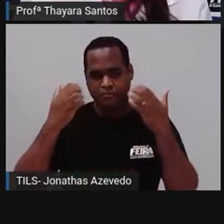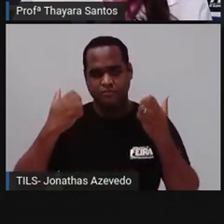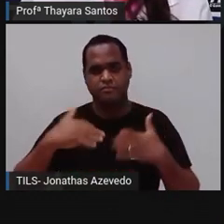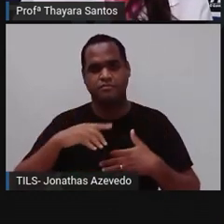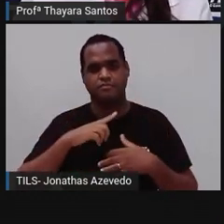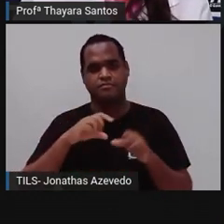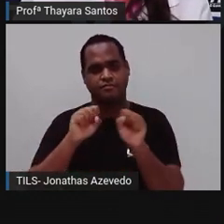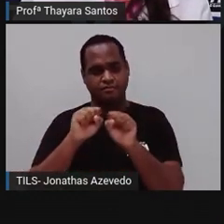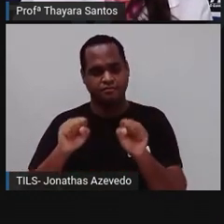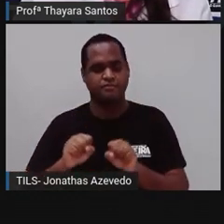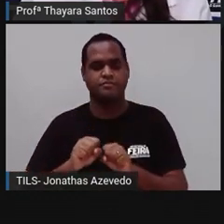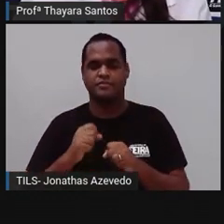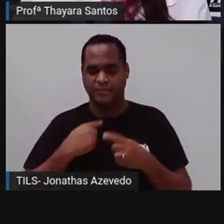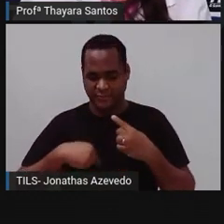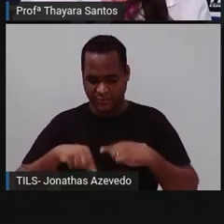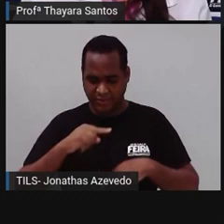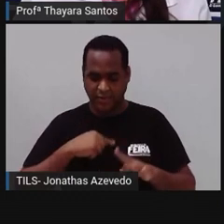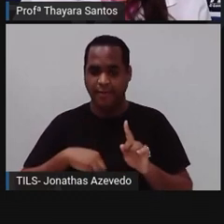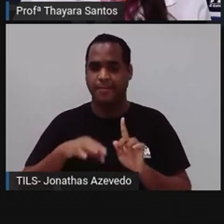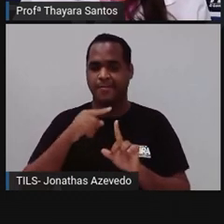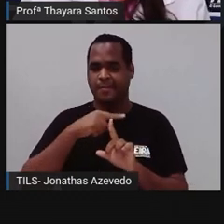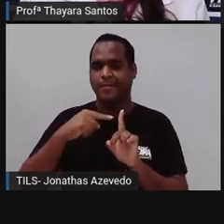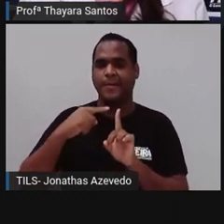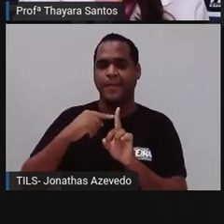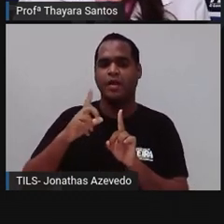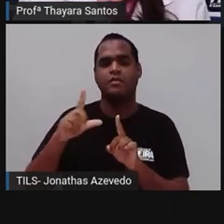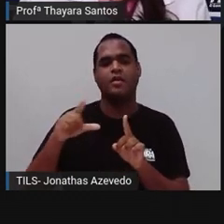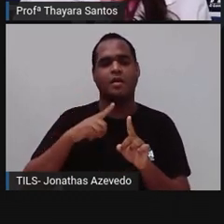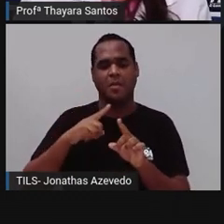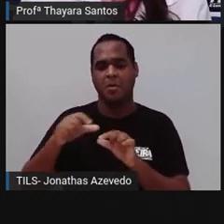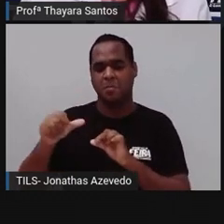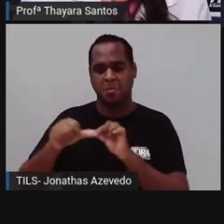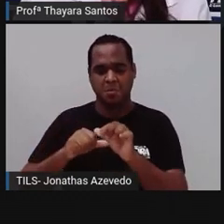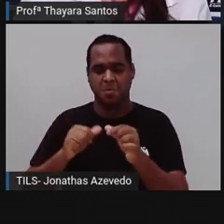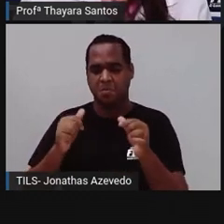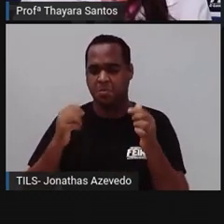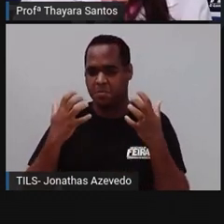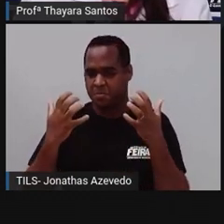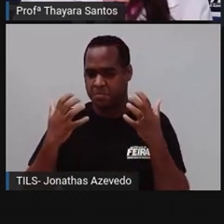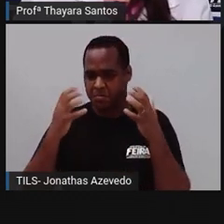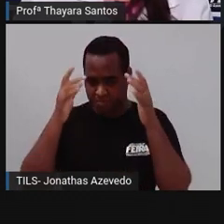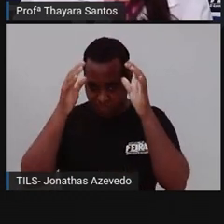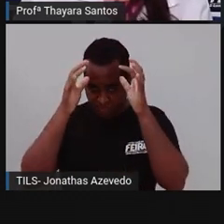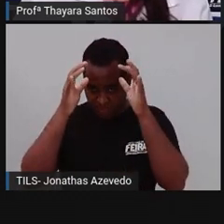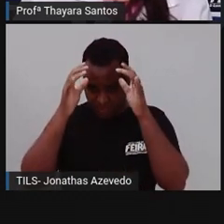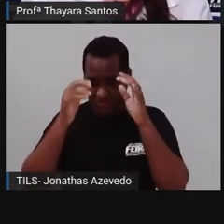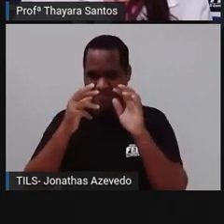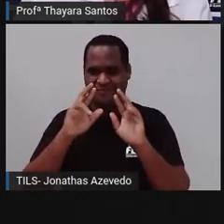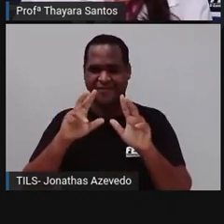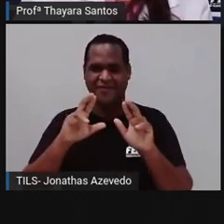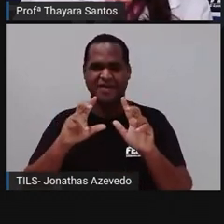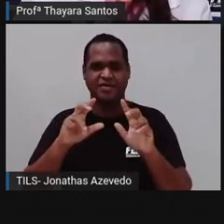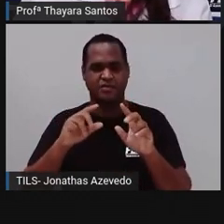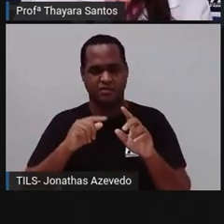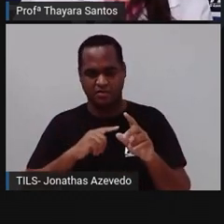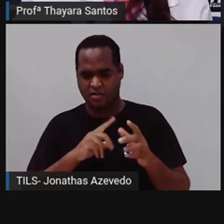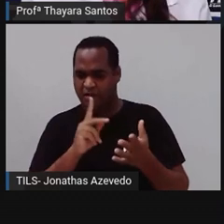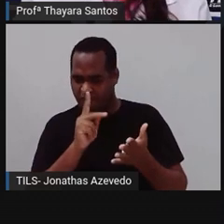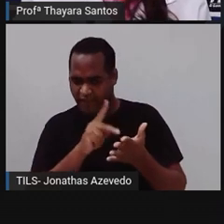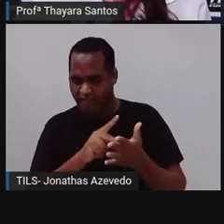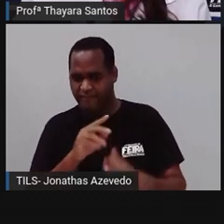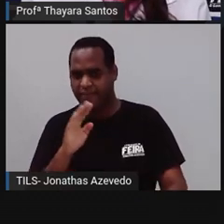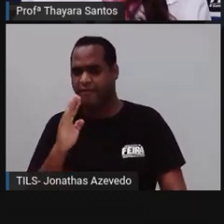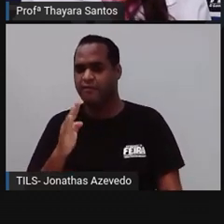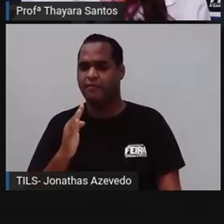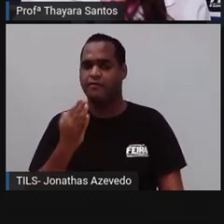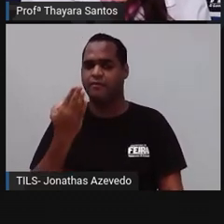digestório incompleto e sistema nervoso difuso. Essa afirmação é letra A, verdadeira ou